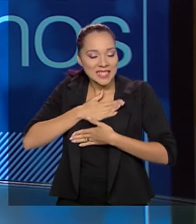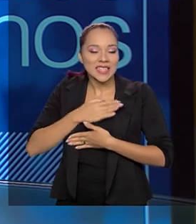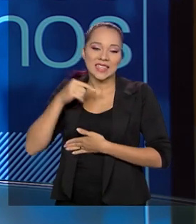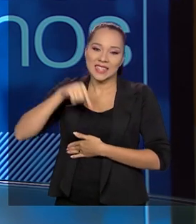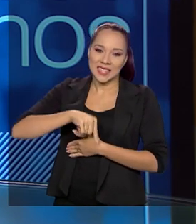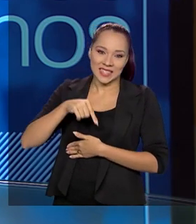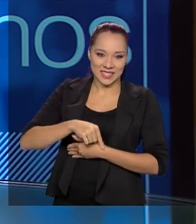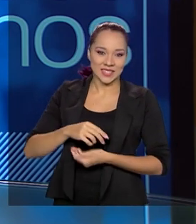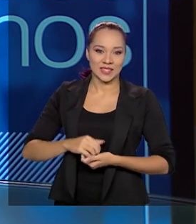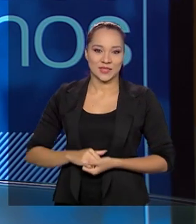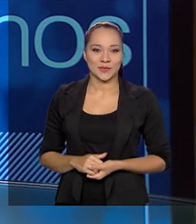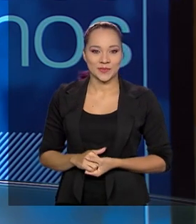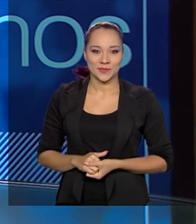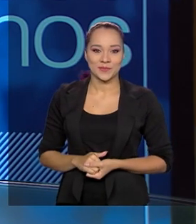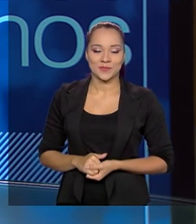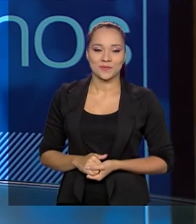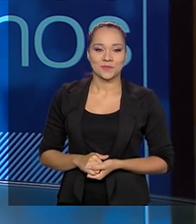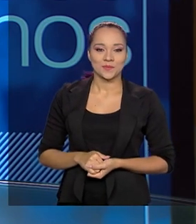Pauta.